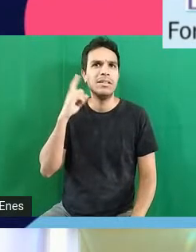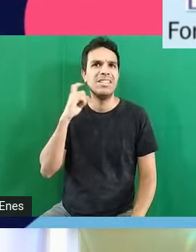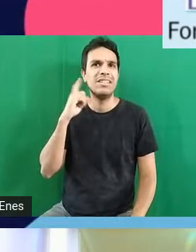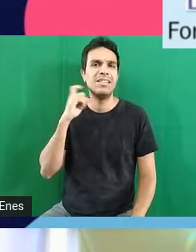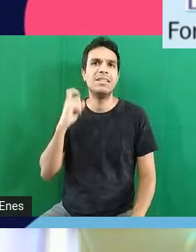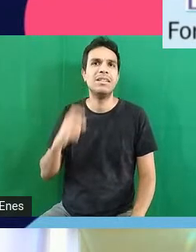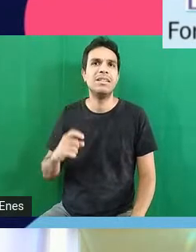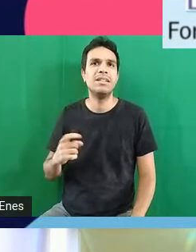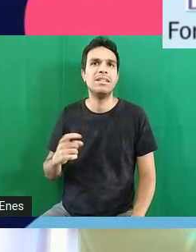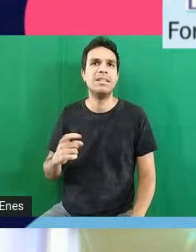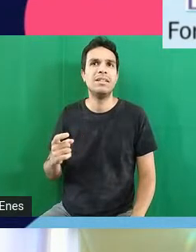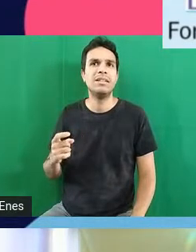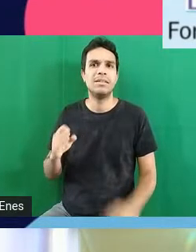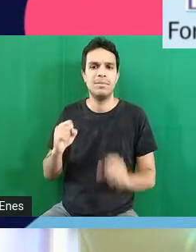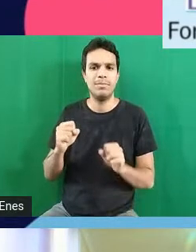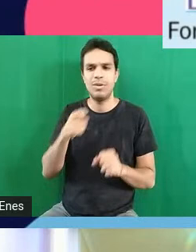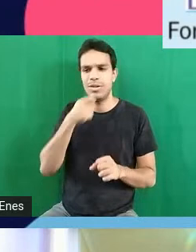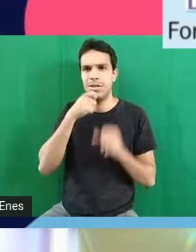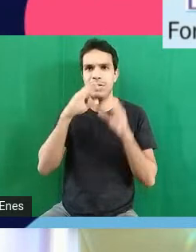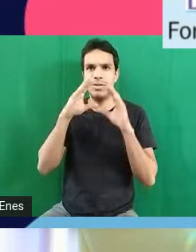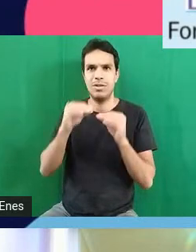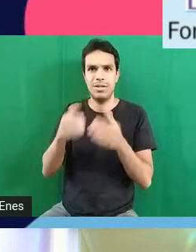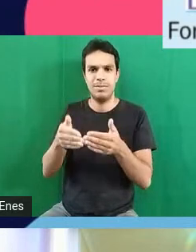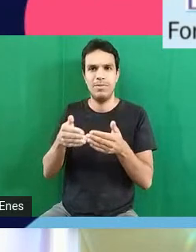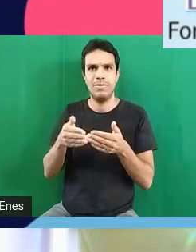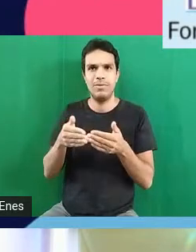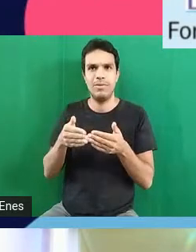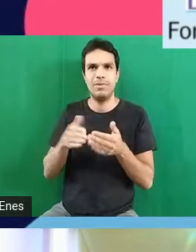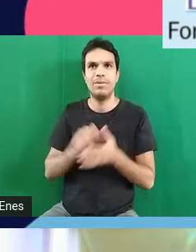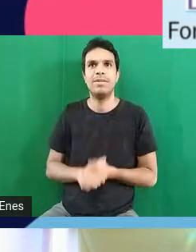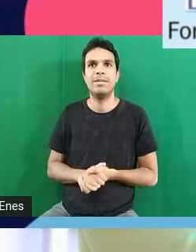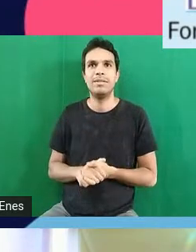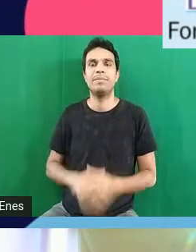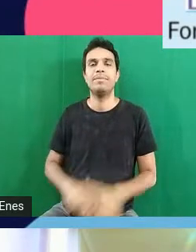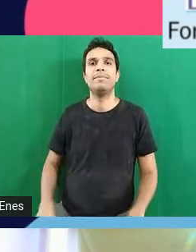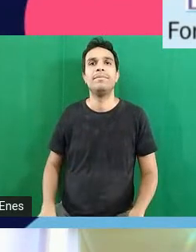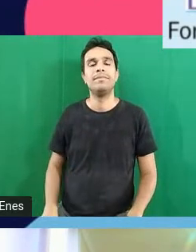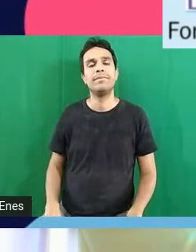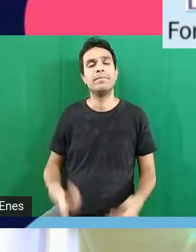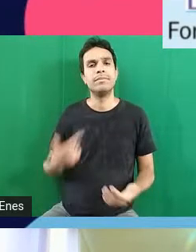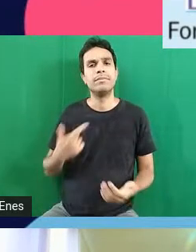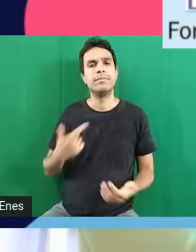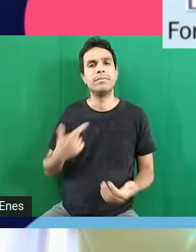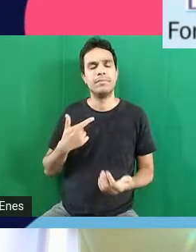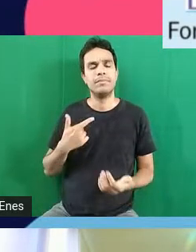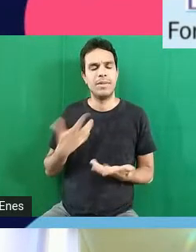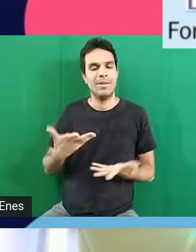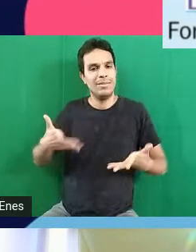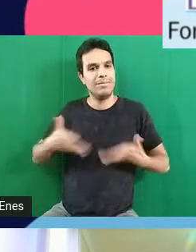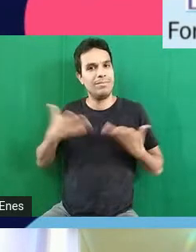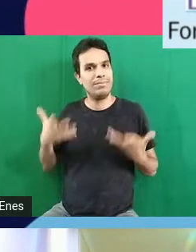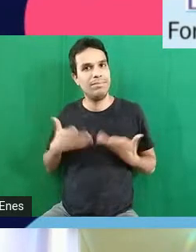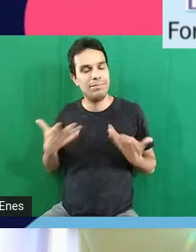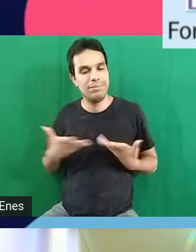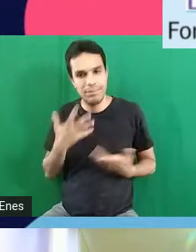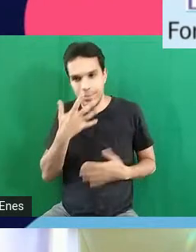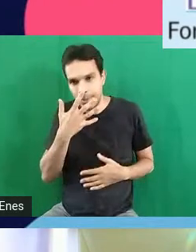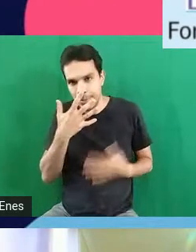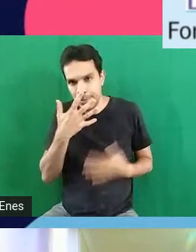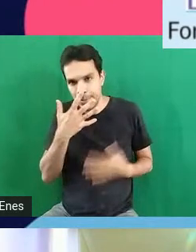alguém que tiver com o microfone aberto eu puder fechar então eu tô realmente contente impressionada